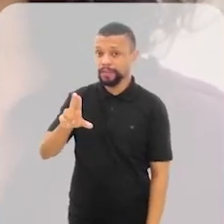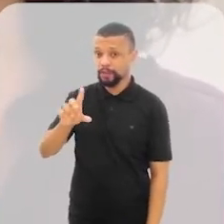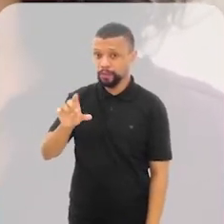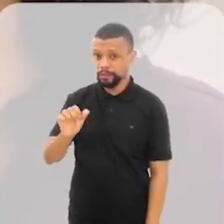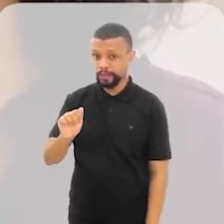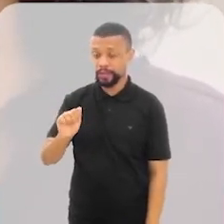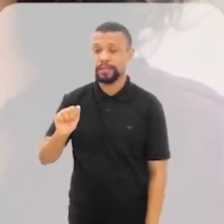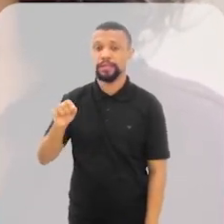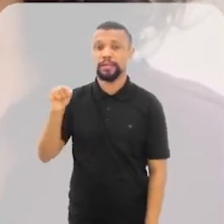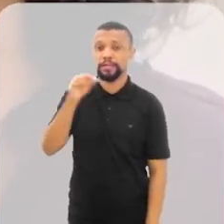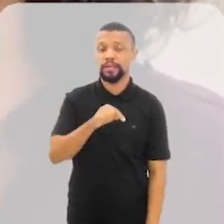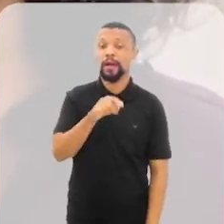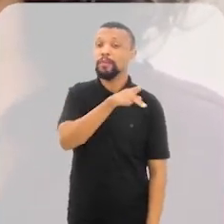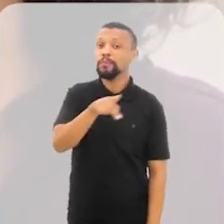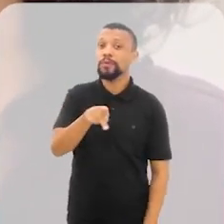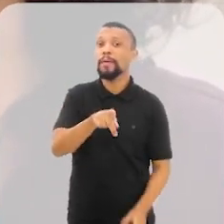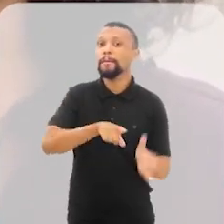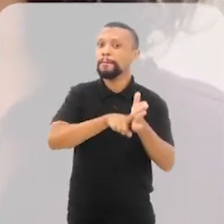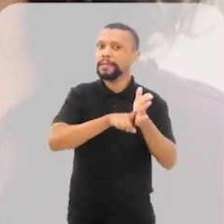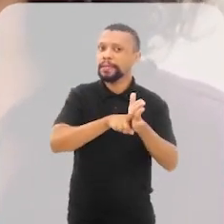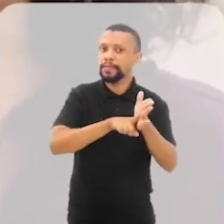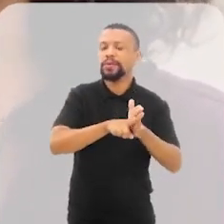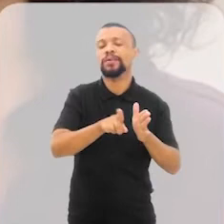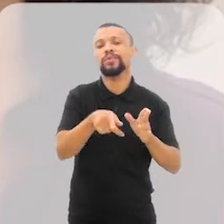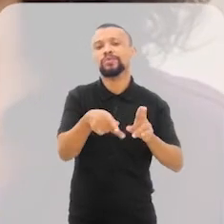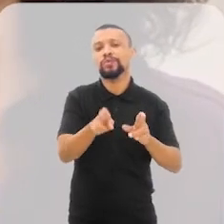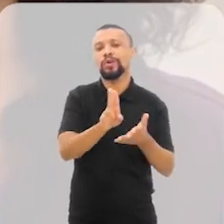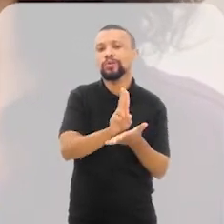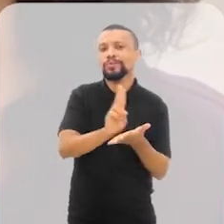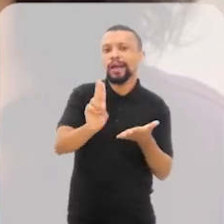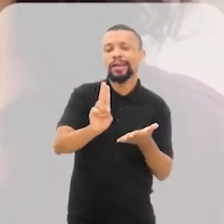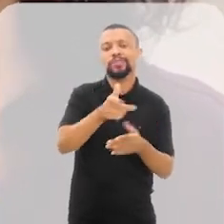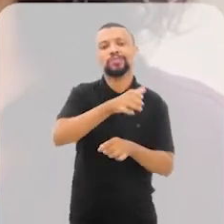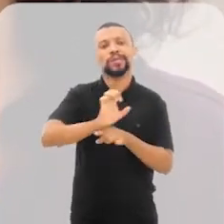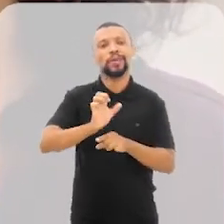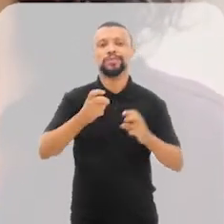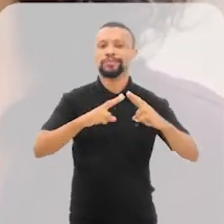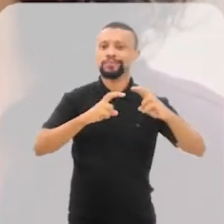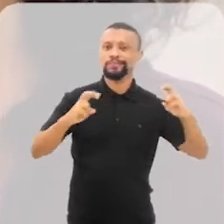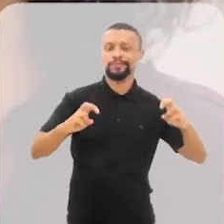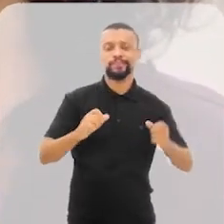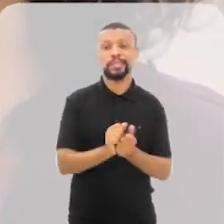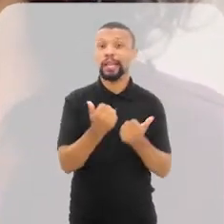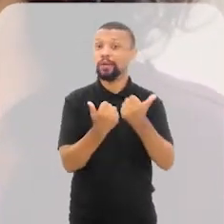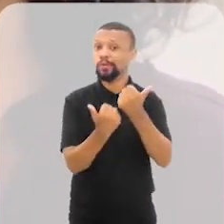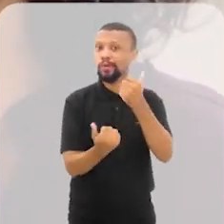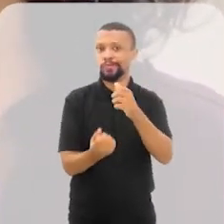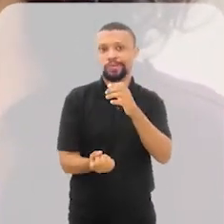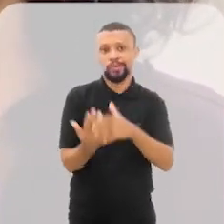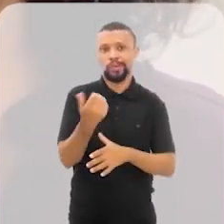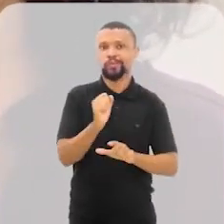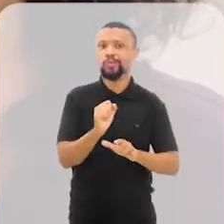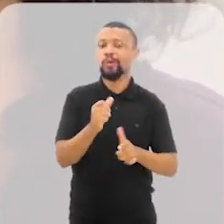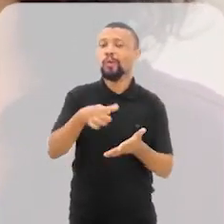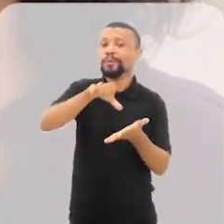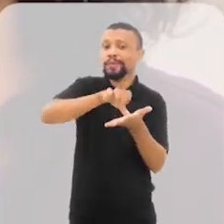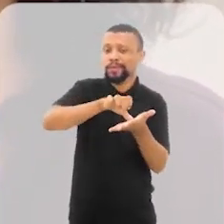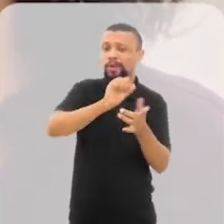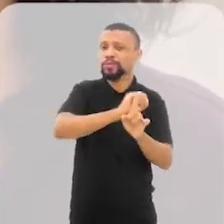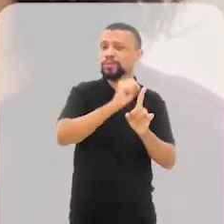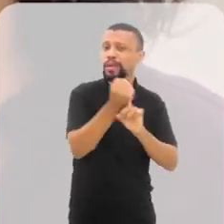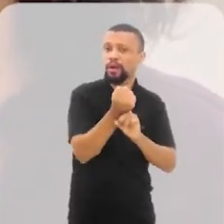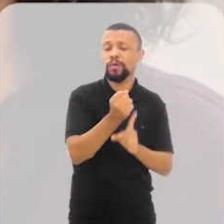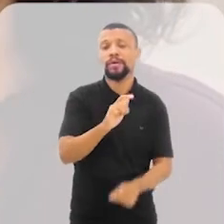e a professora e pesquisadora da Universidade do Estado de Santa Catarina e cofundadora do Observatório Social de Florianópolis,